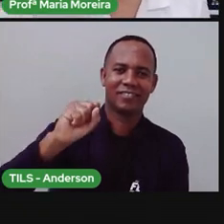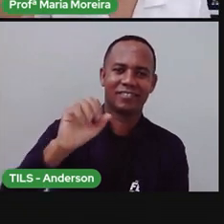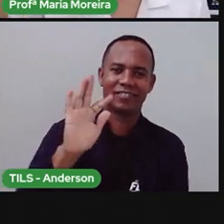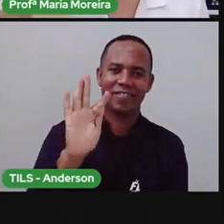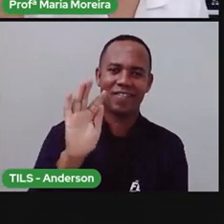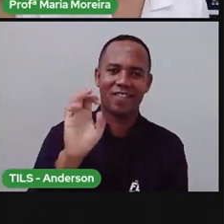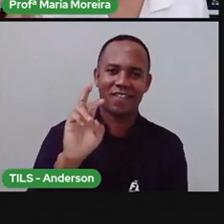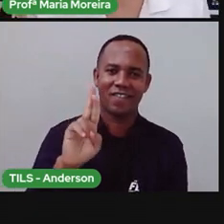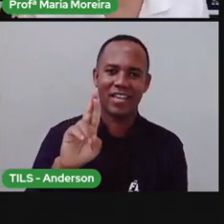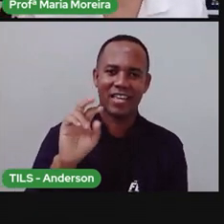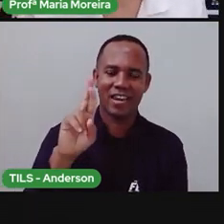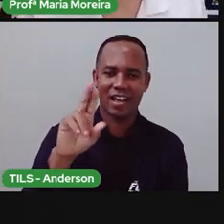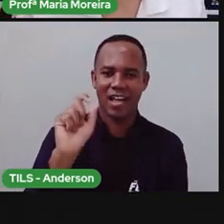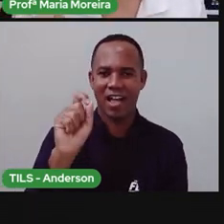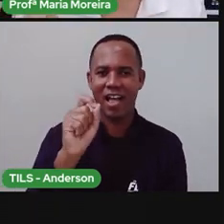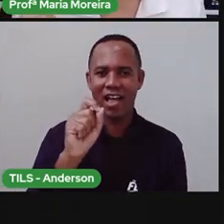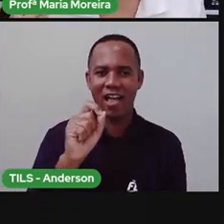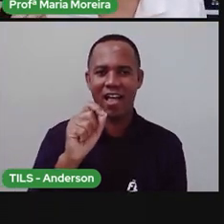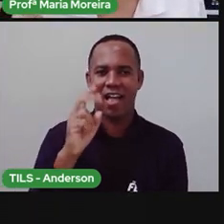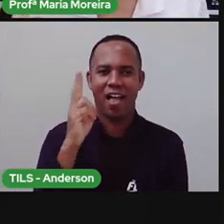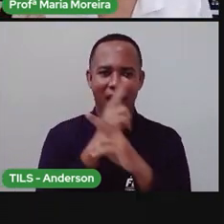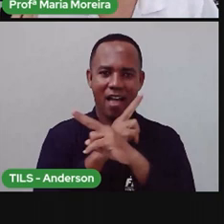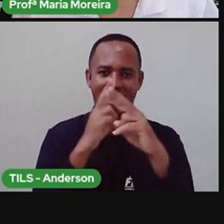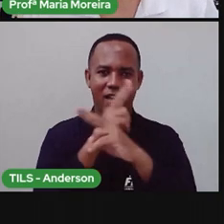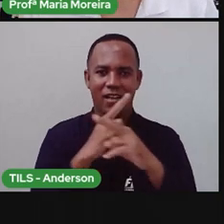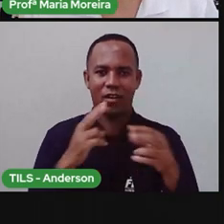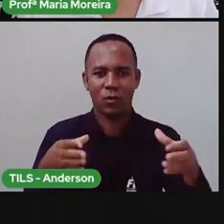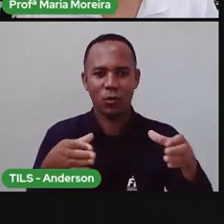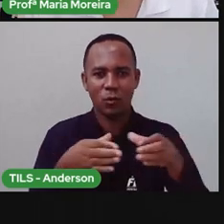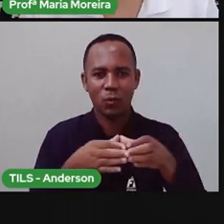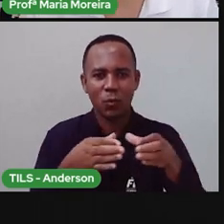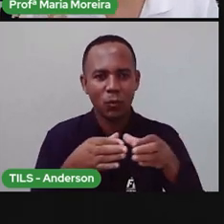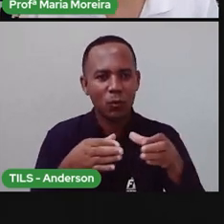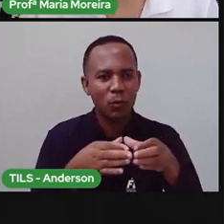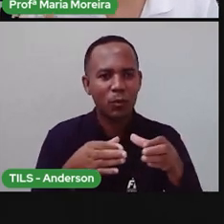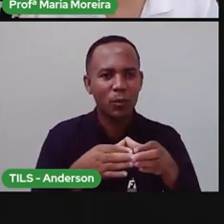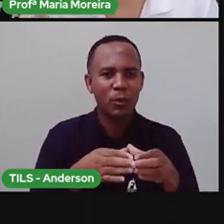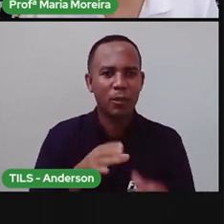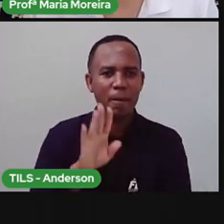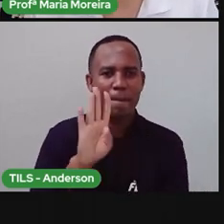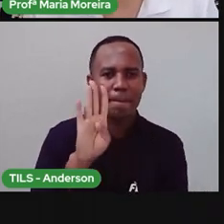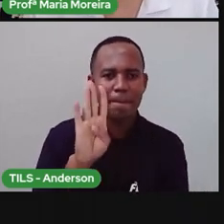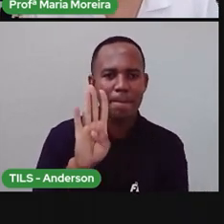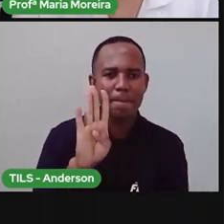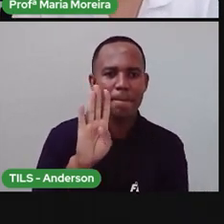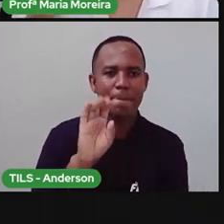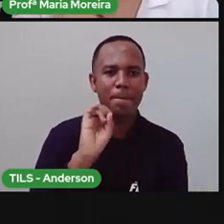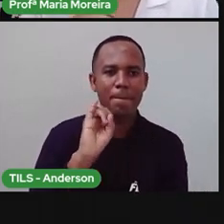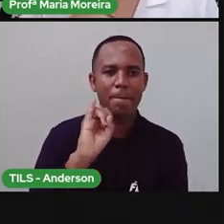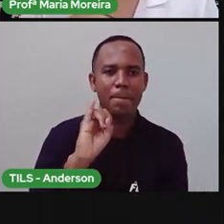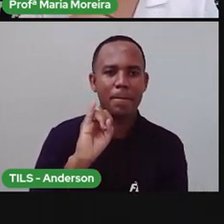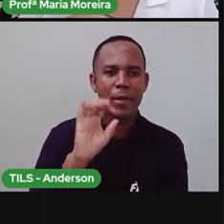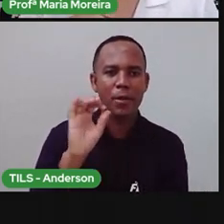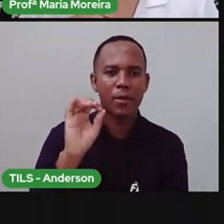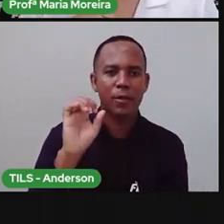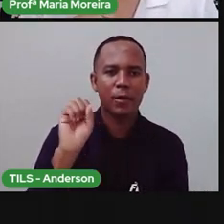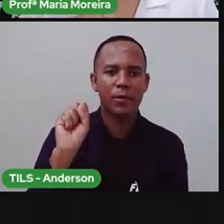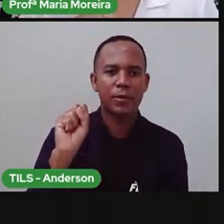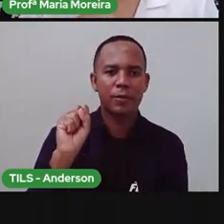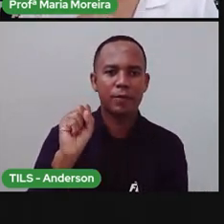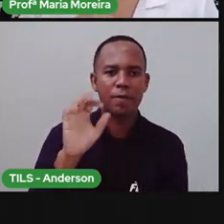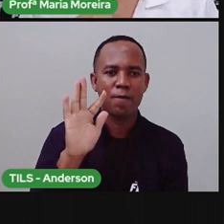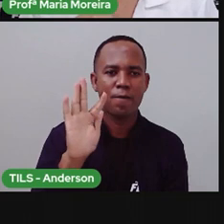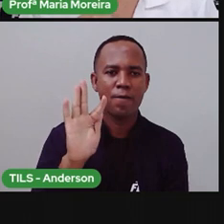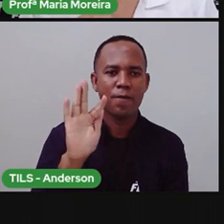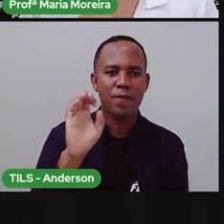Então, e tudo isso aí compõe quem? A biosfera. Porque é onde existe o quê? A vida. A gente conseguiria viver sem